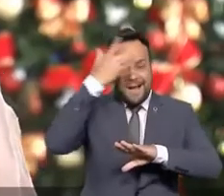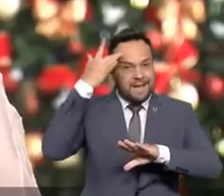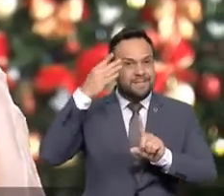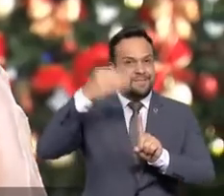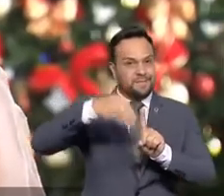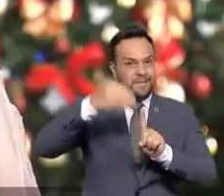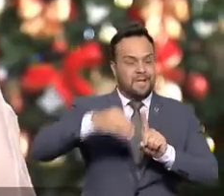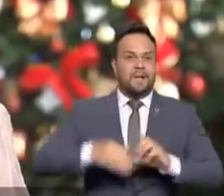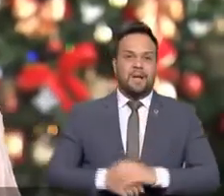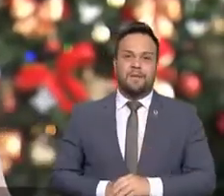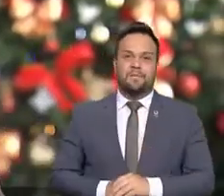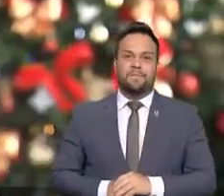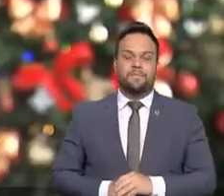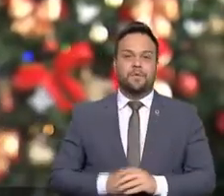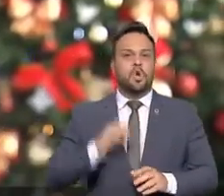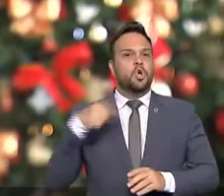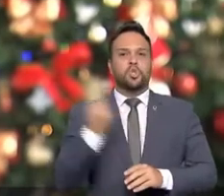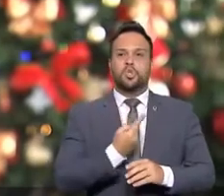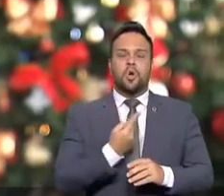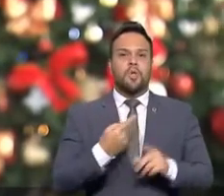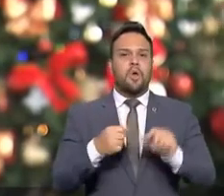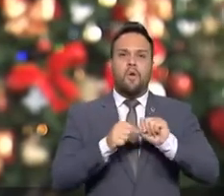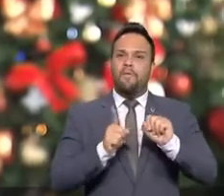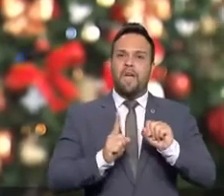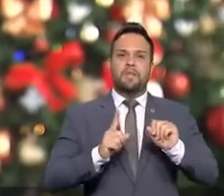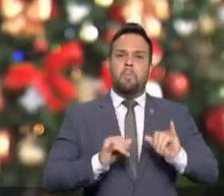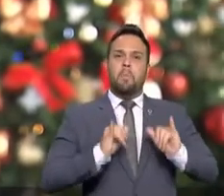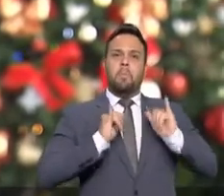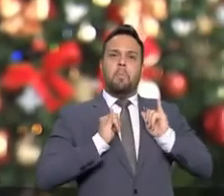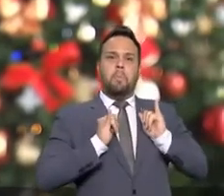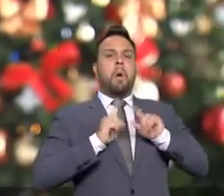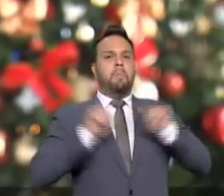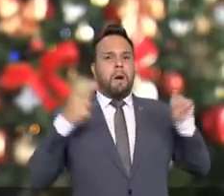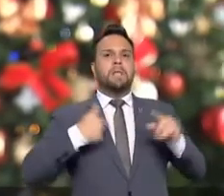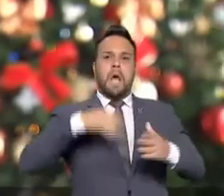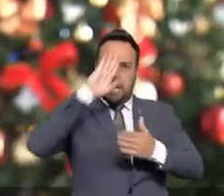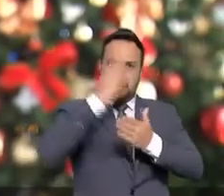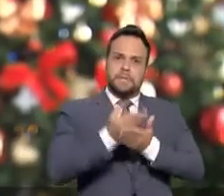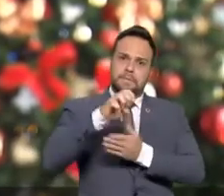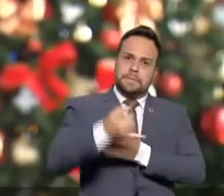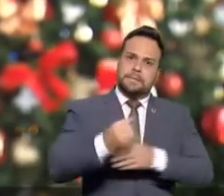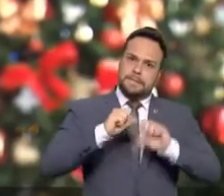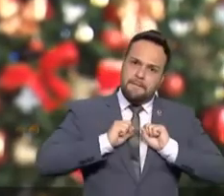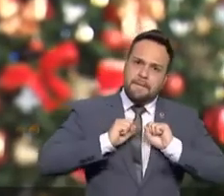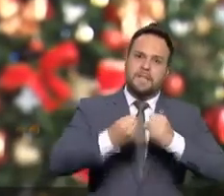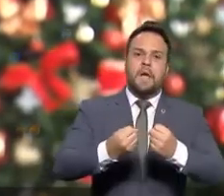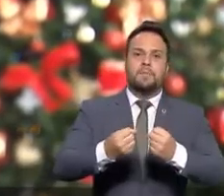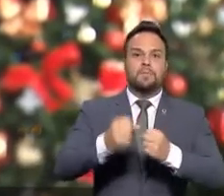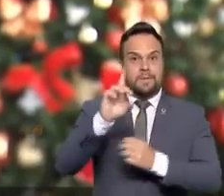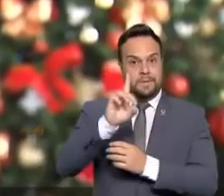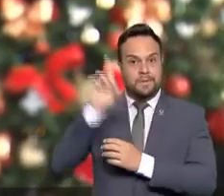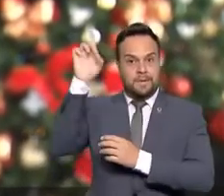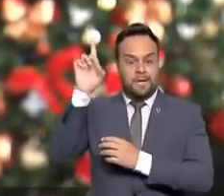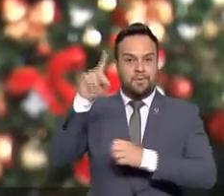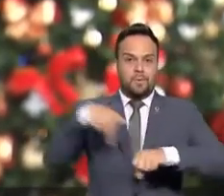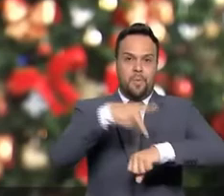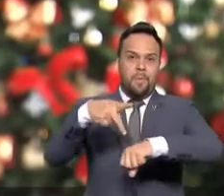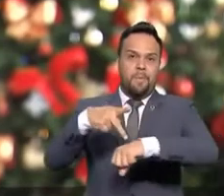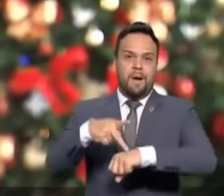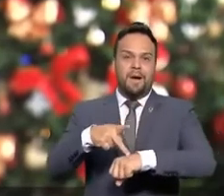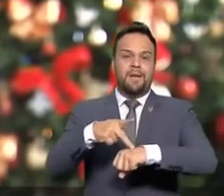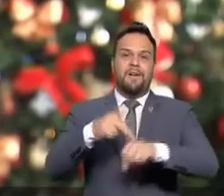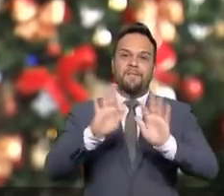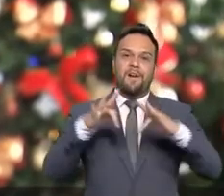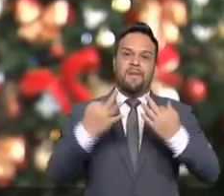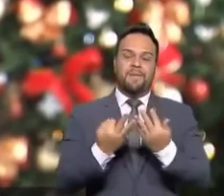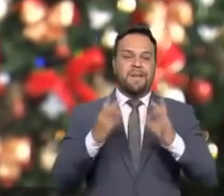Não nos afastamos em nenhum momento do que acreditamos e defendemos. Deus, pátria, família e liberdade.